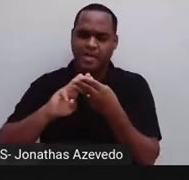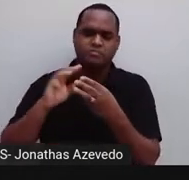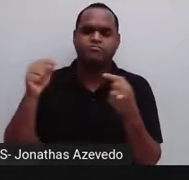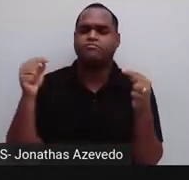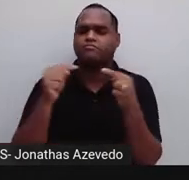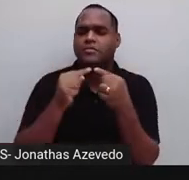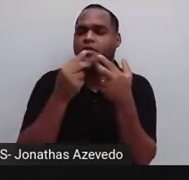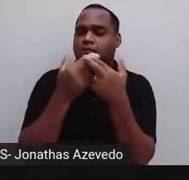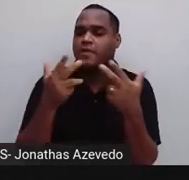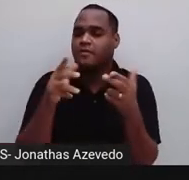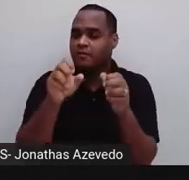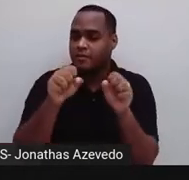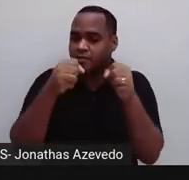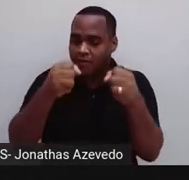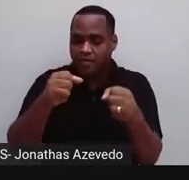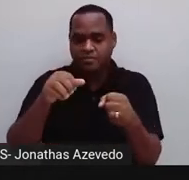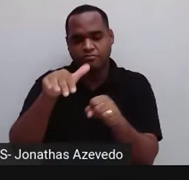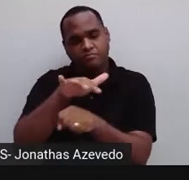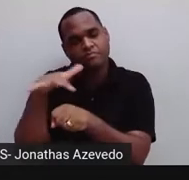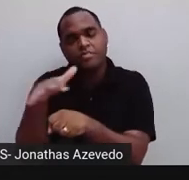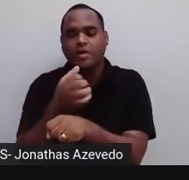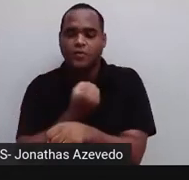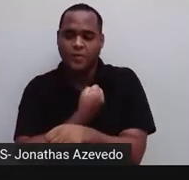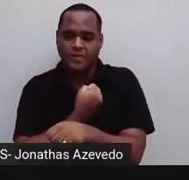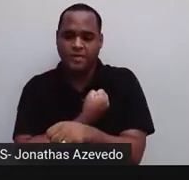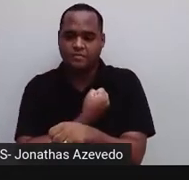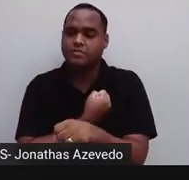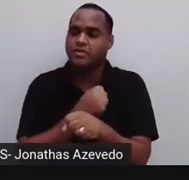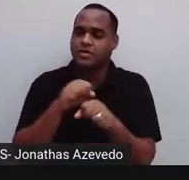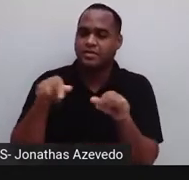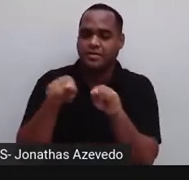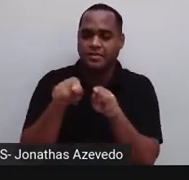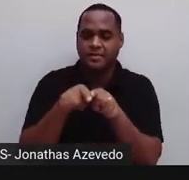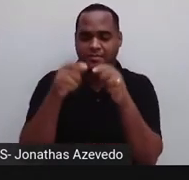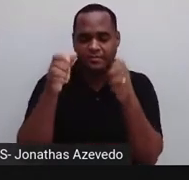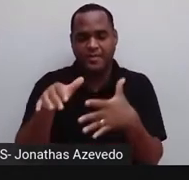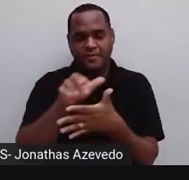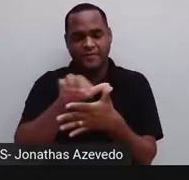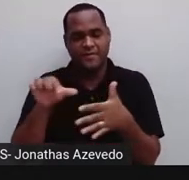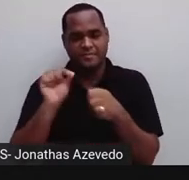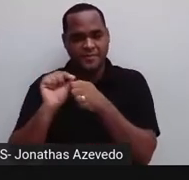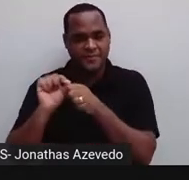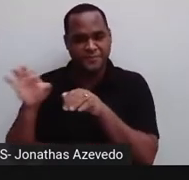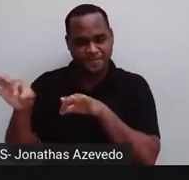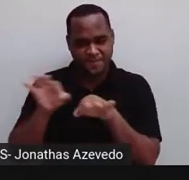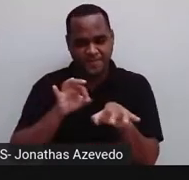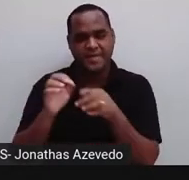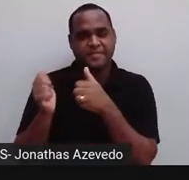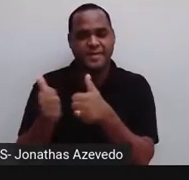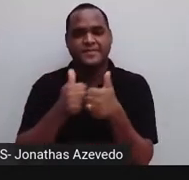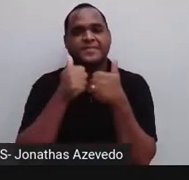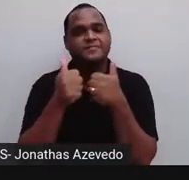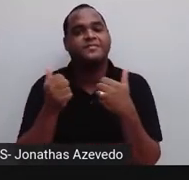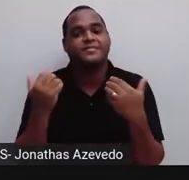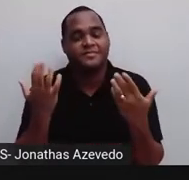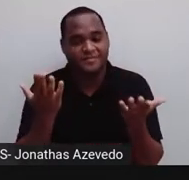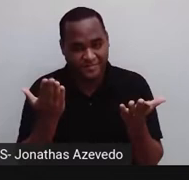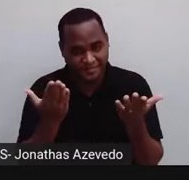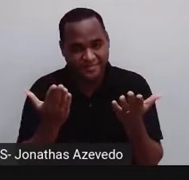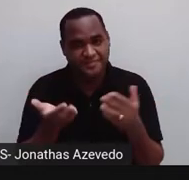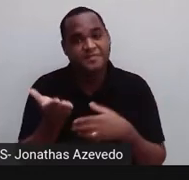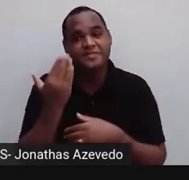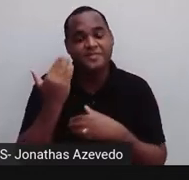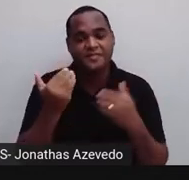estudar a parte de números e as operações que são feitas com esses números, tá? Então, vamos lá.